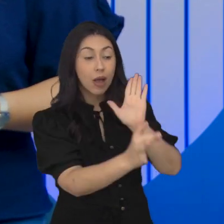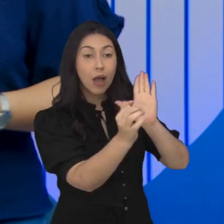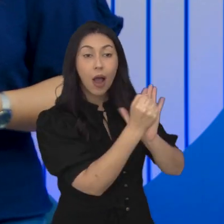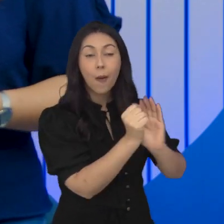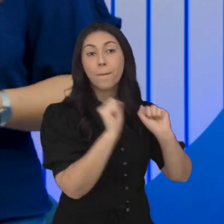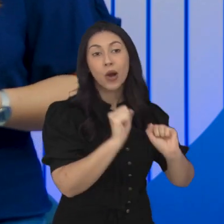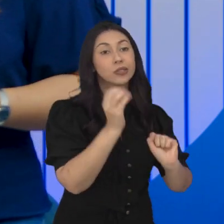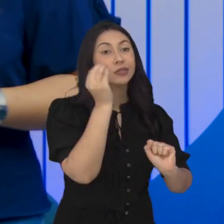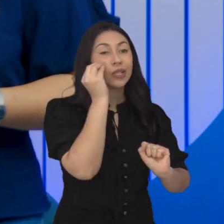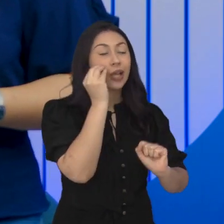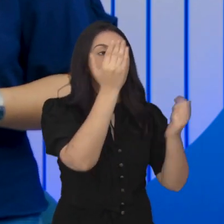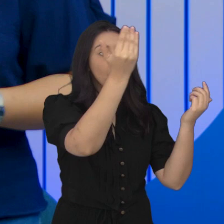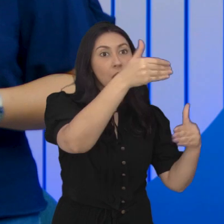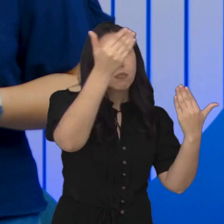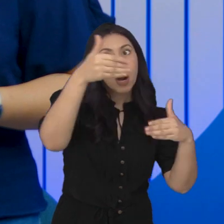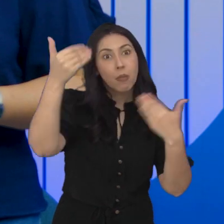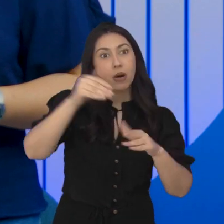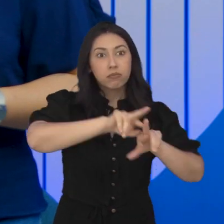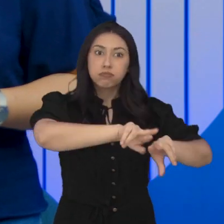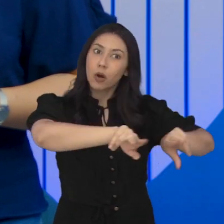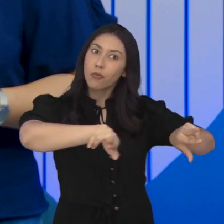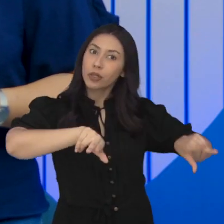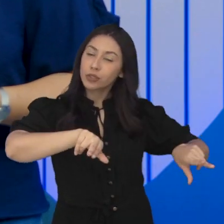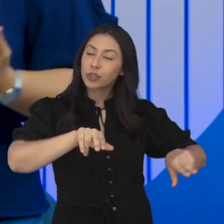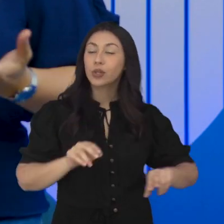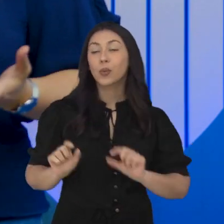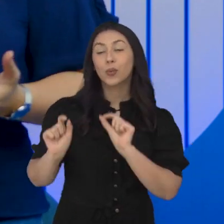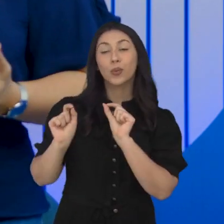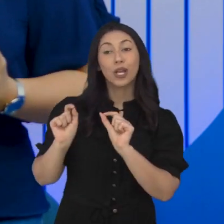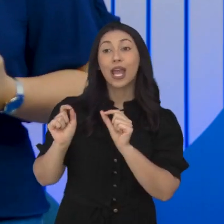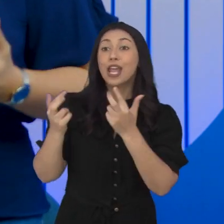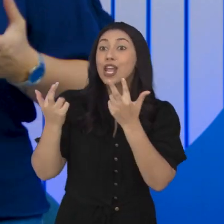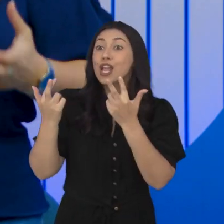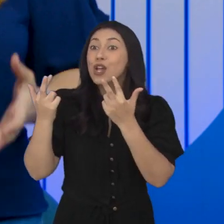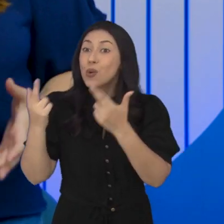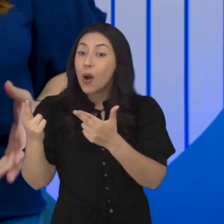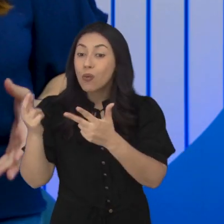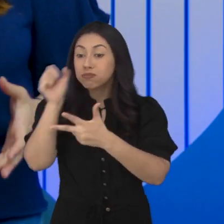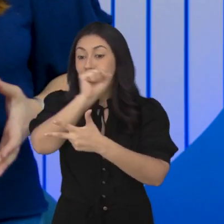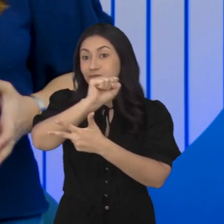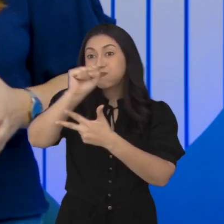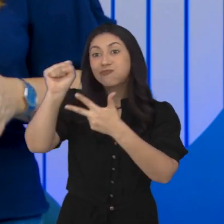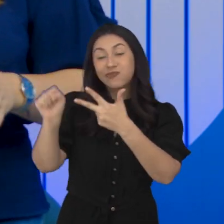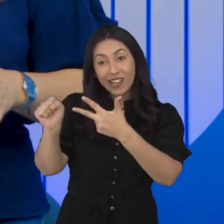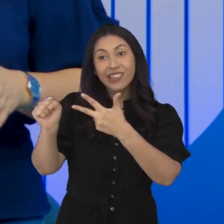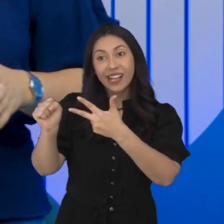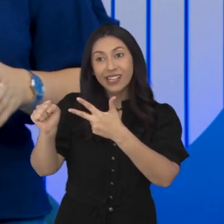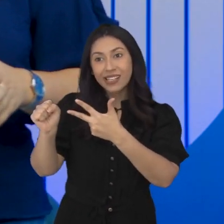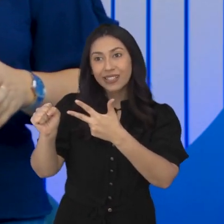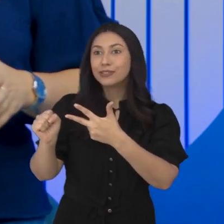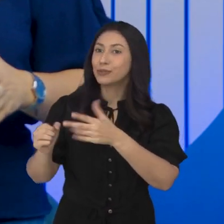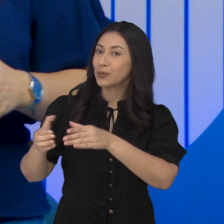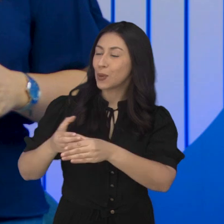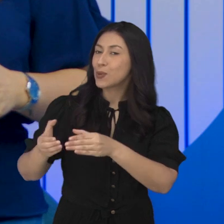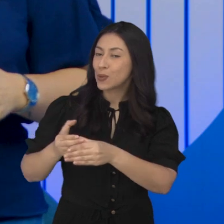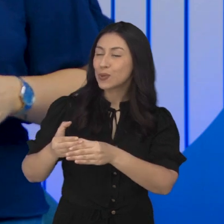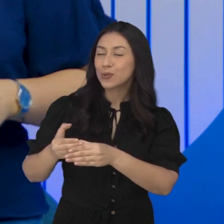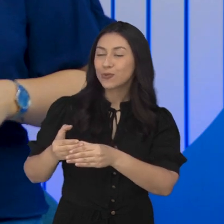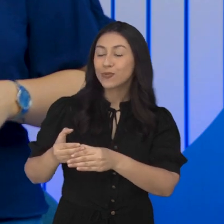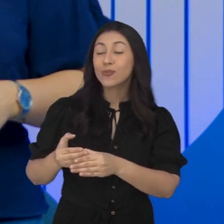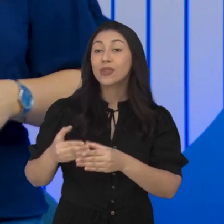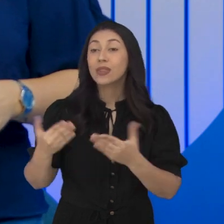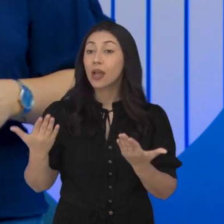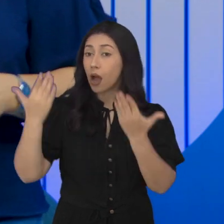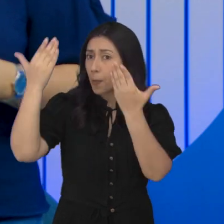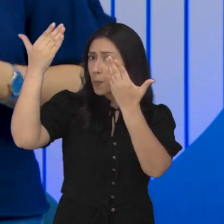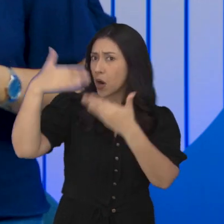a diversos cargos em diferentes órgãos do país. Esse é o chamado Enem dos Concursos, uma porta de entrada unificada para a